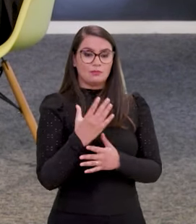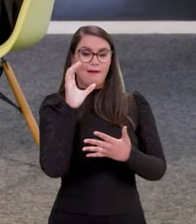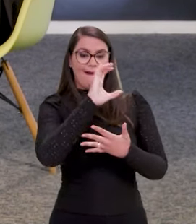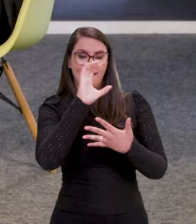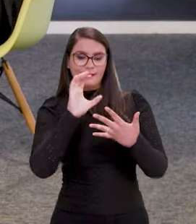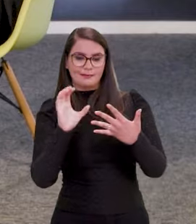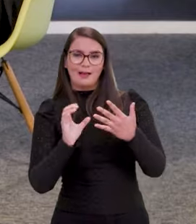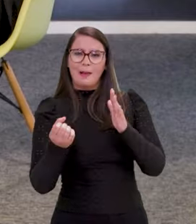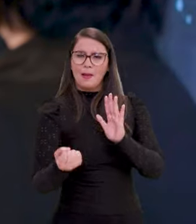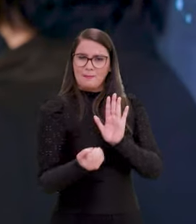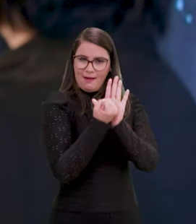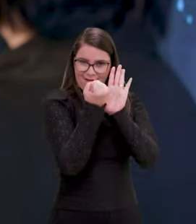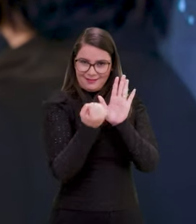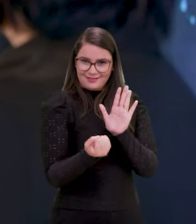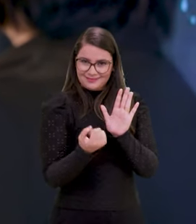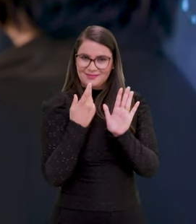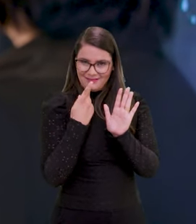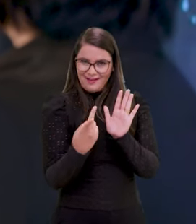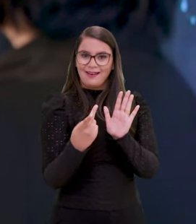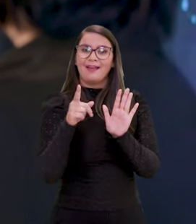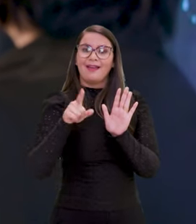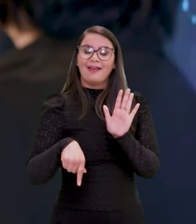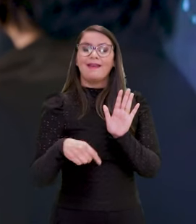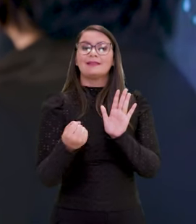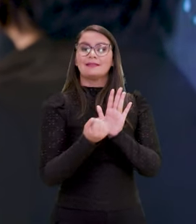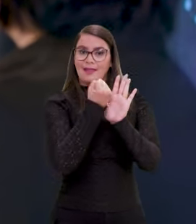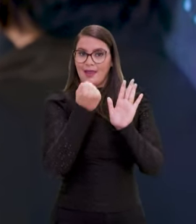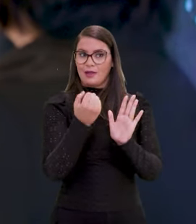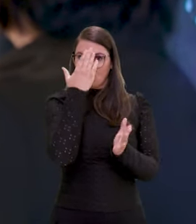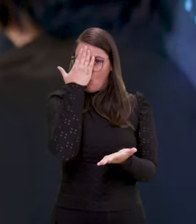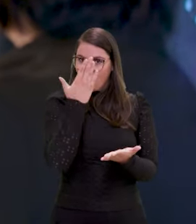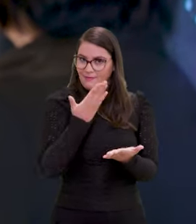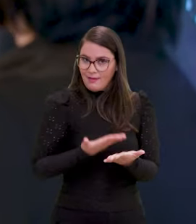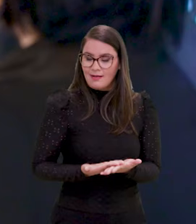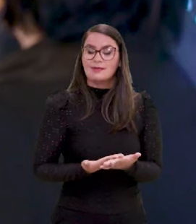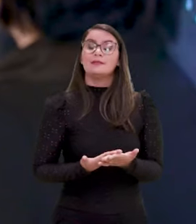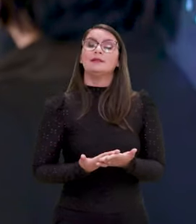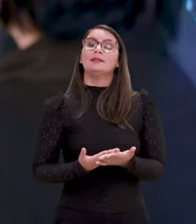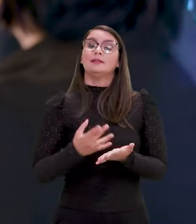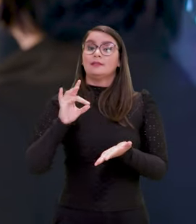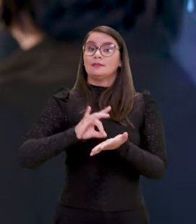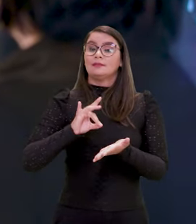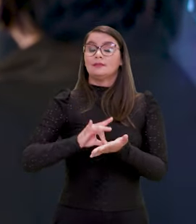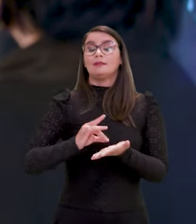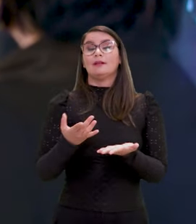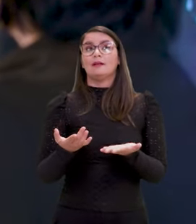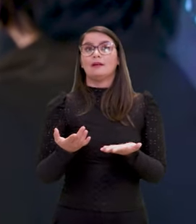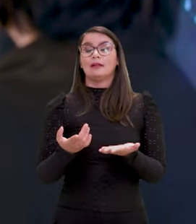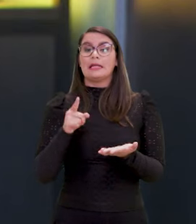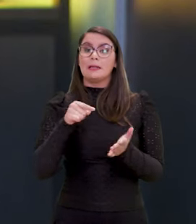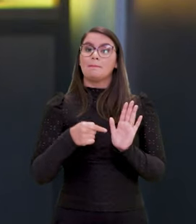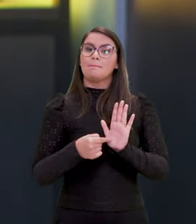essas categorias ou selos de, que a gente chama que são selos de confiabilidade, que, na verdade, eles